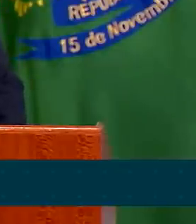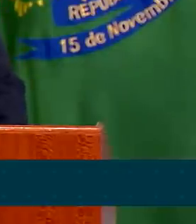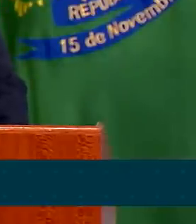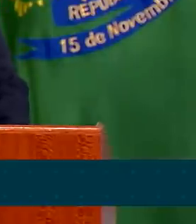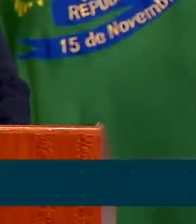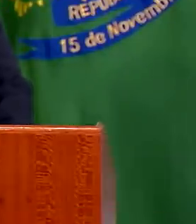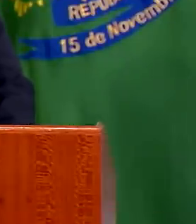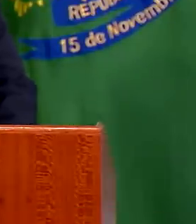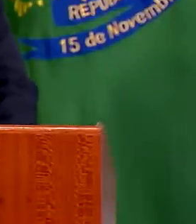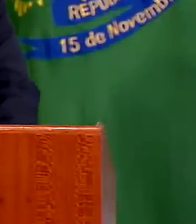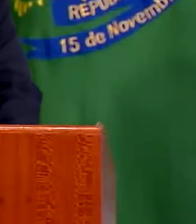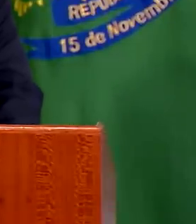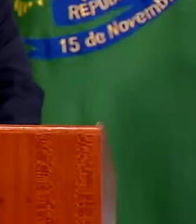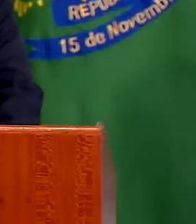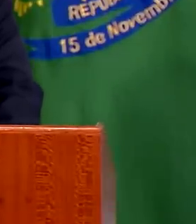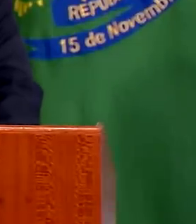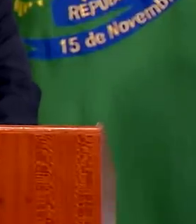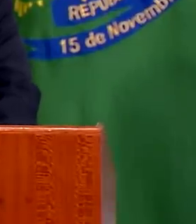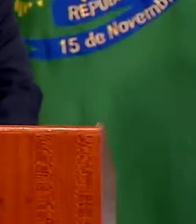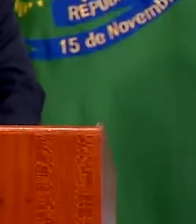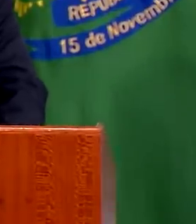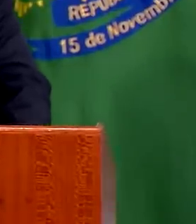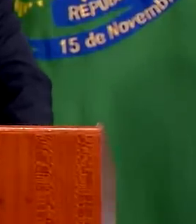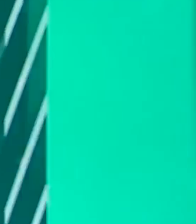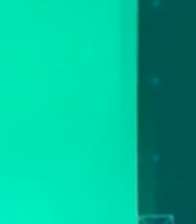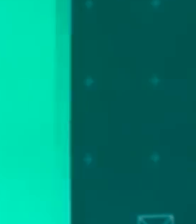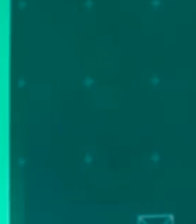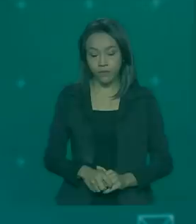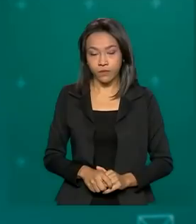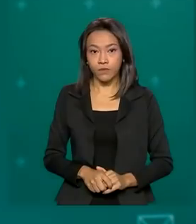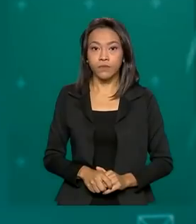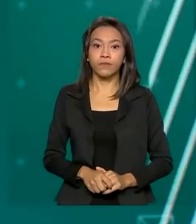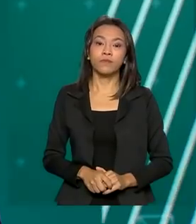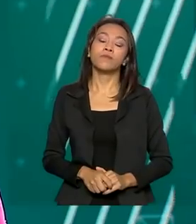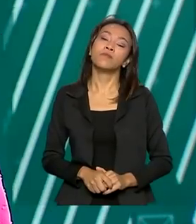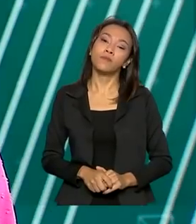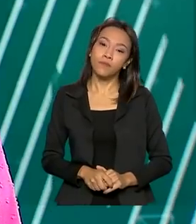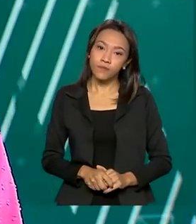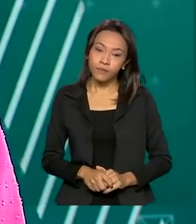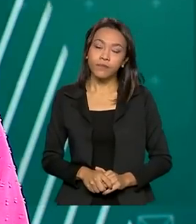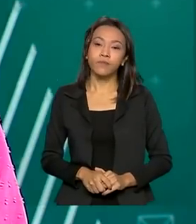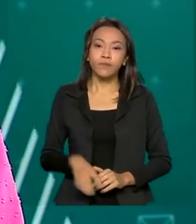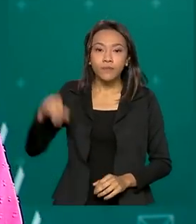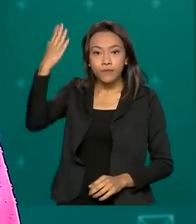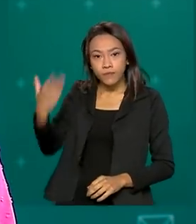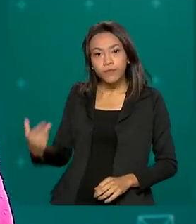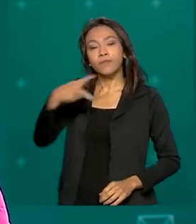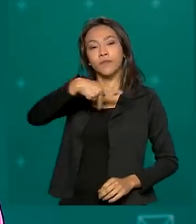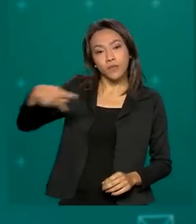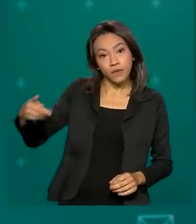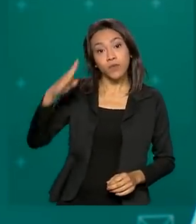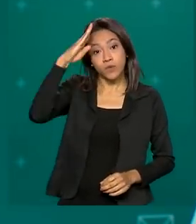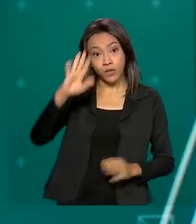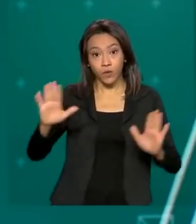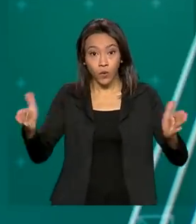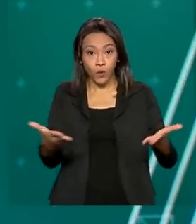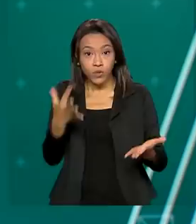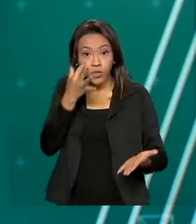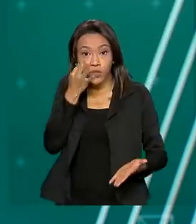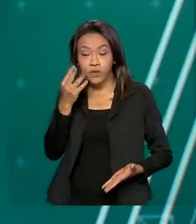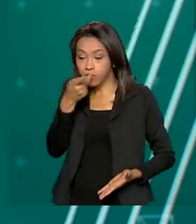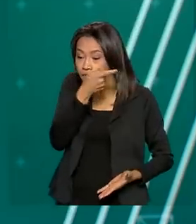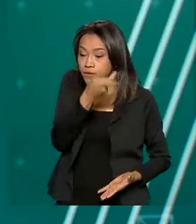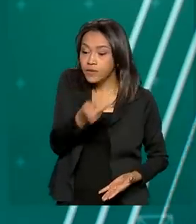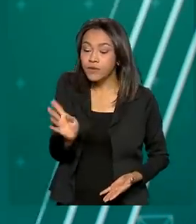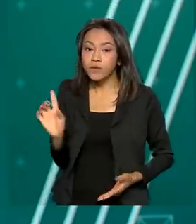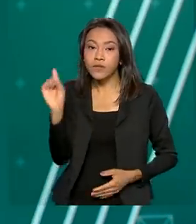linha que temos com impostos. O presidente Jair Bolsonaro visita hoje as obras da